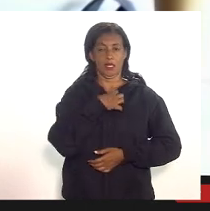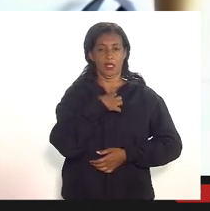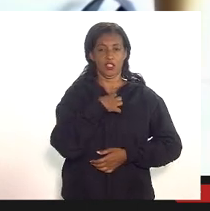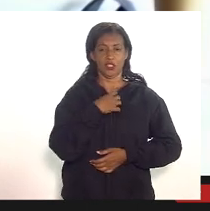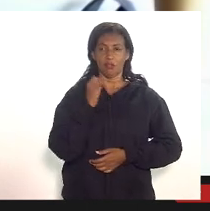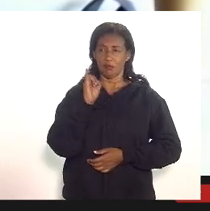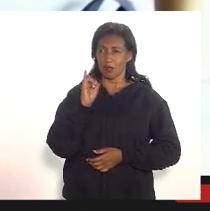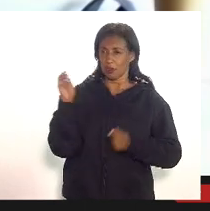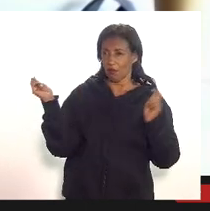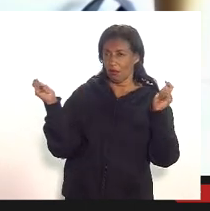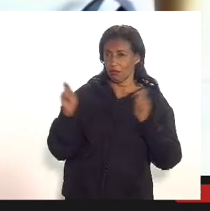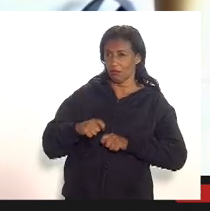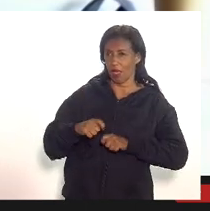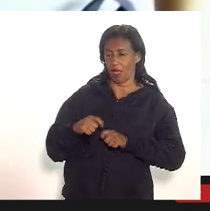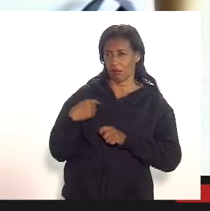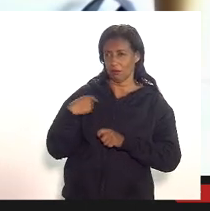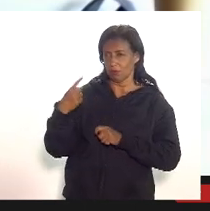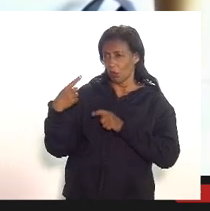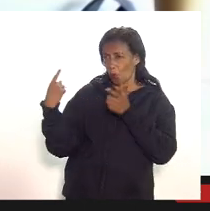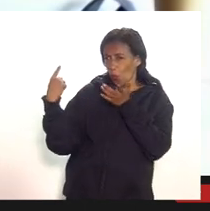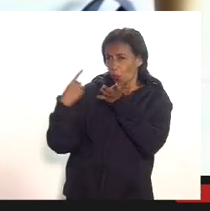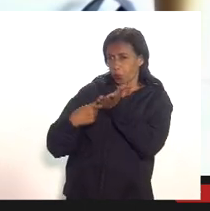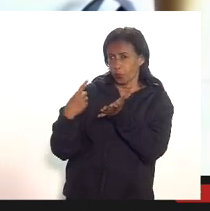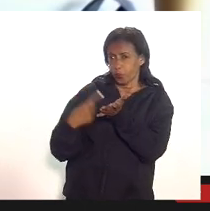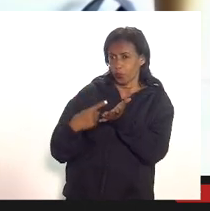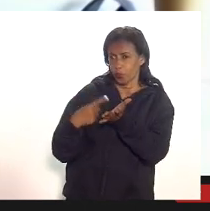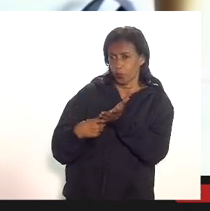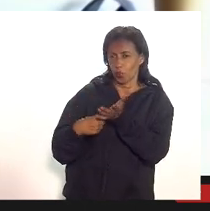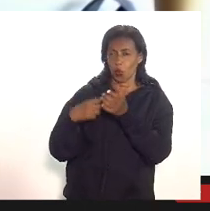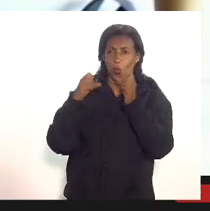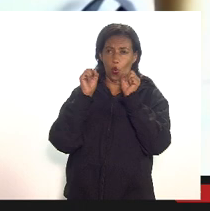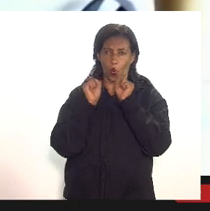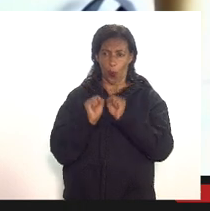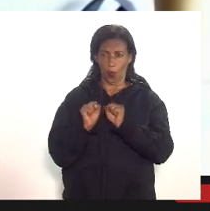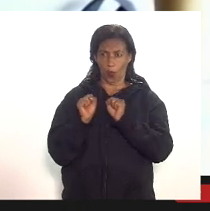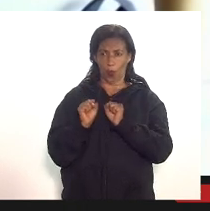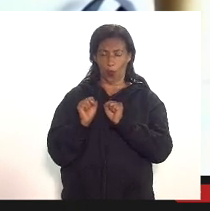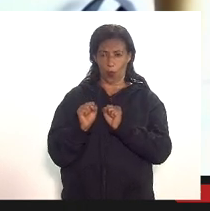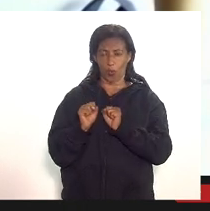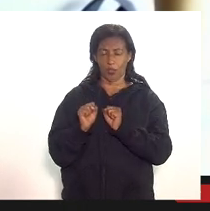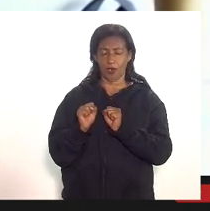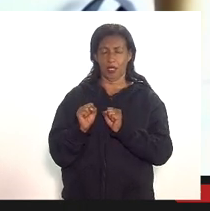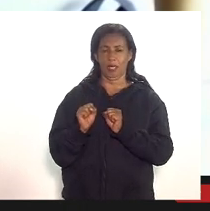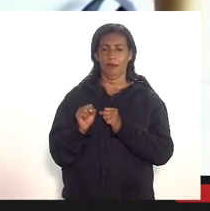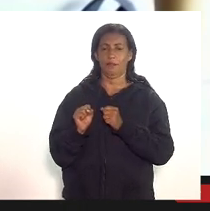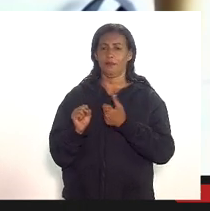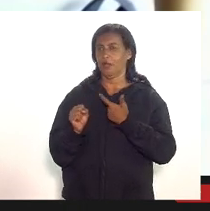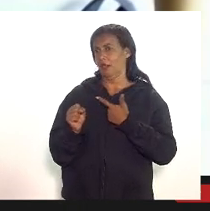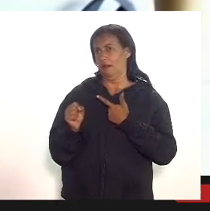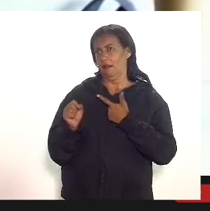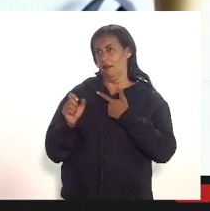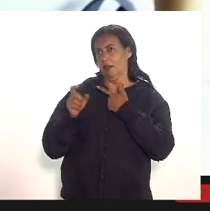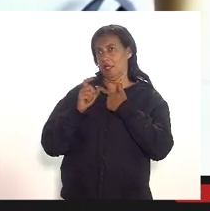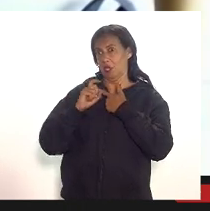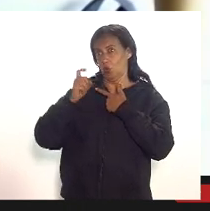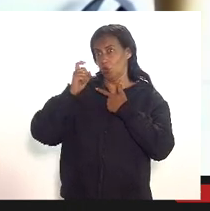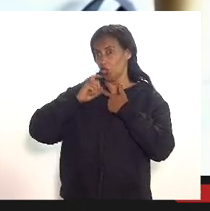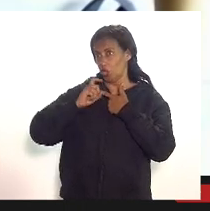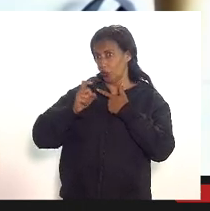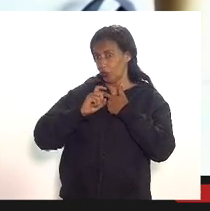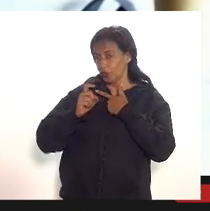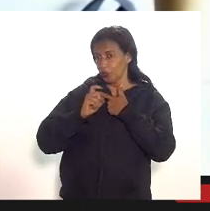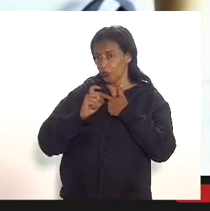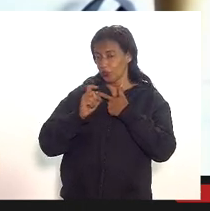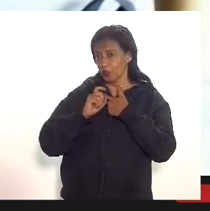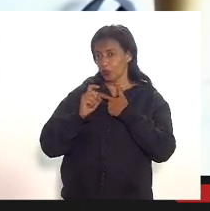pudermos fazer de comum acordo com o poder executivo melhor ainda quer ser do seu ponto de